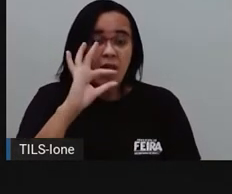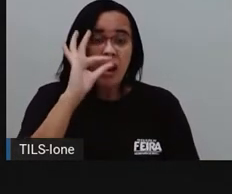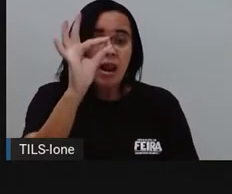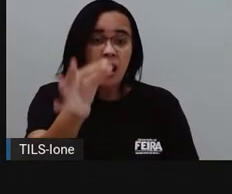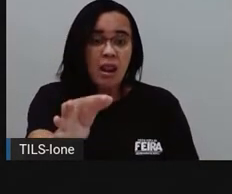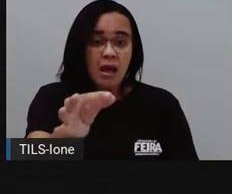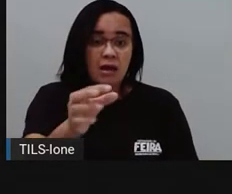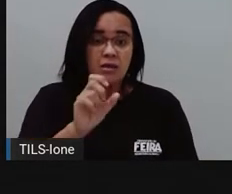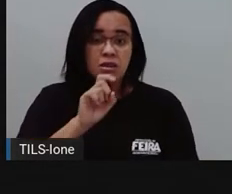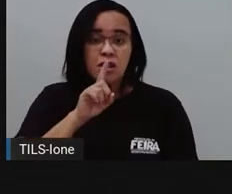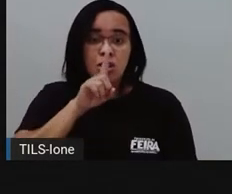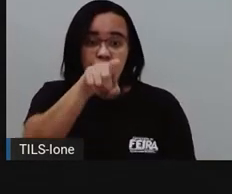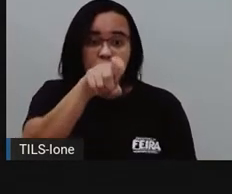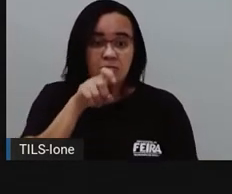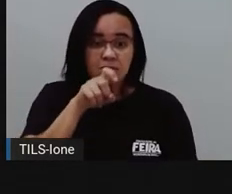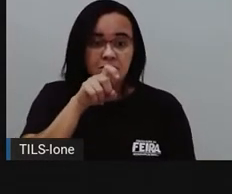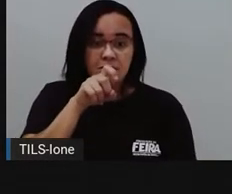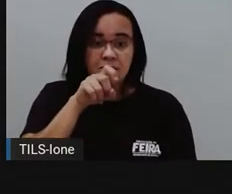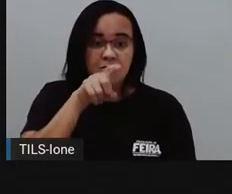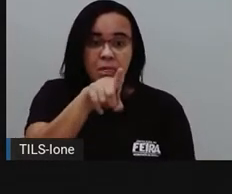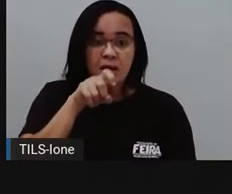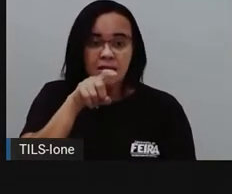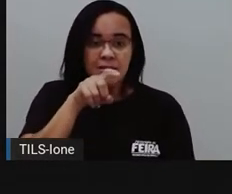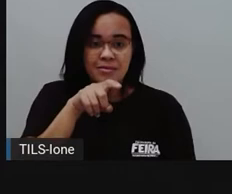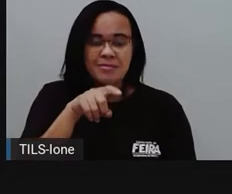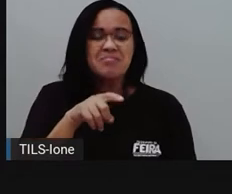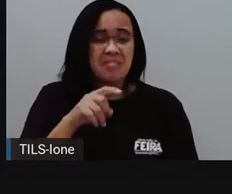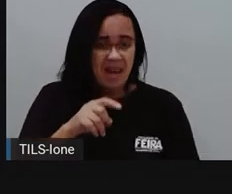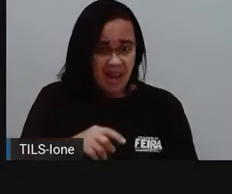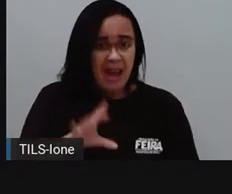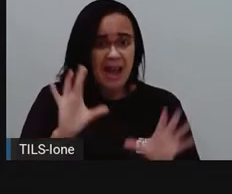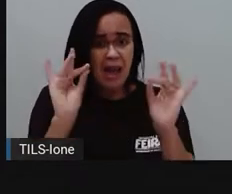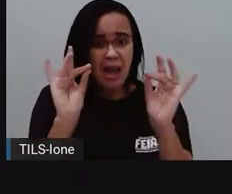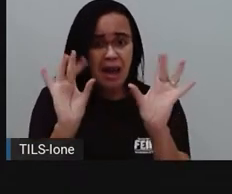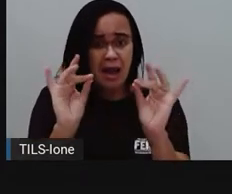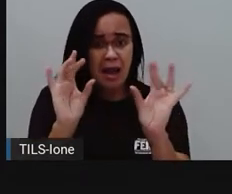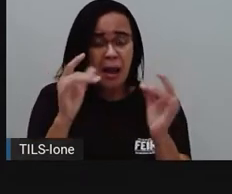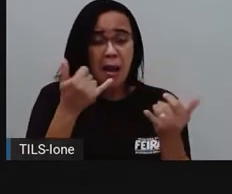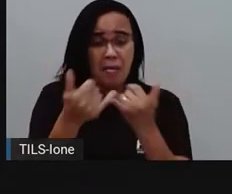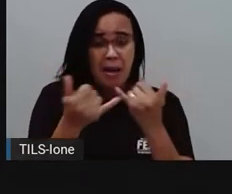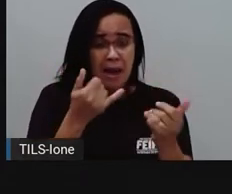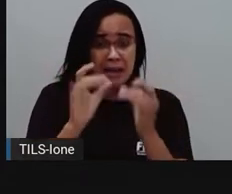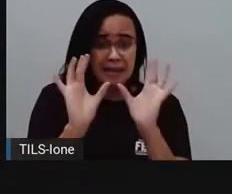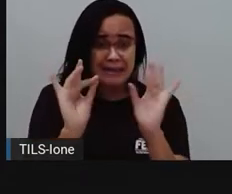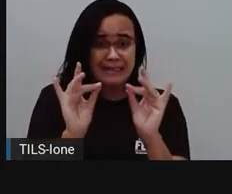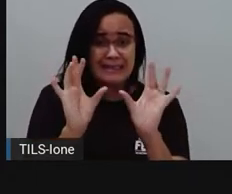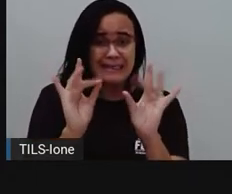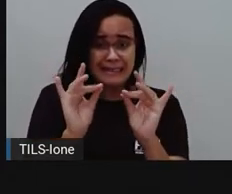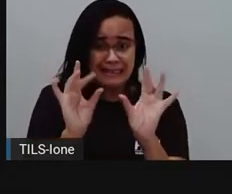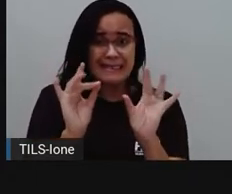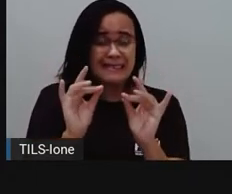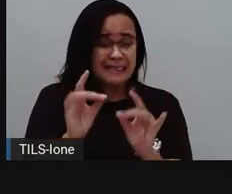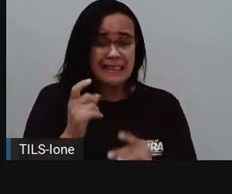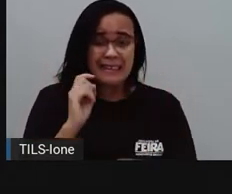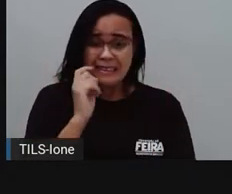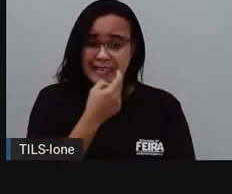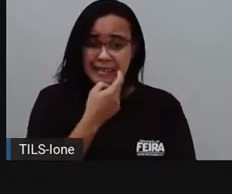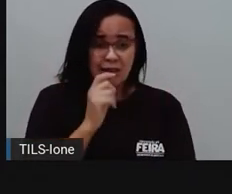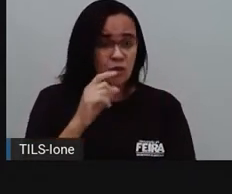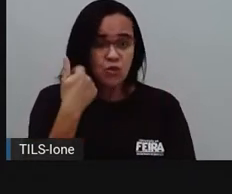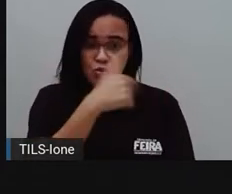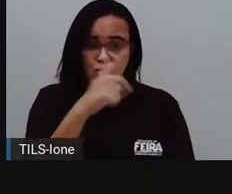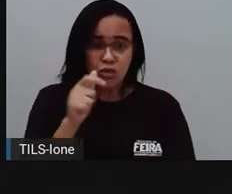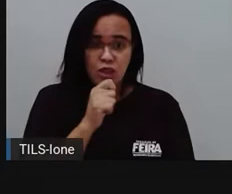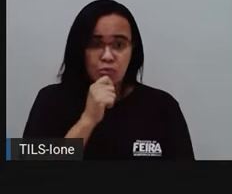E essa língua dele é pegajosa, gosmenta, ó. Eles são banguelas, isso, não tem dentes, e